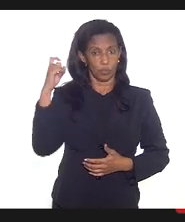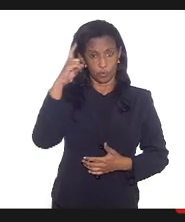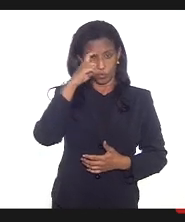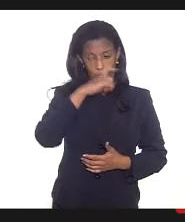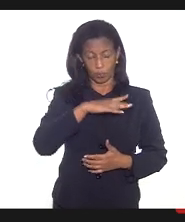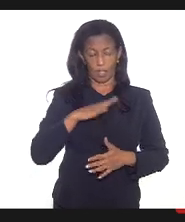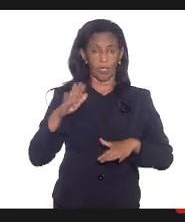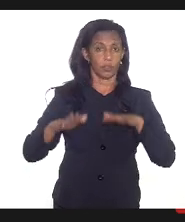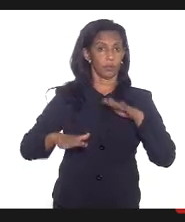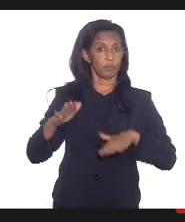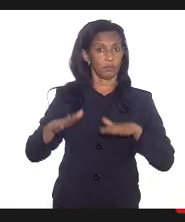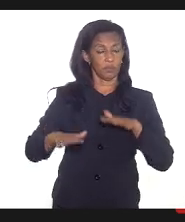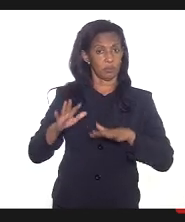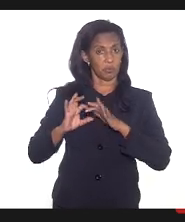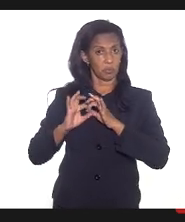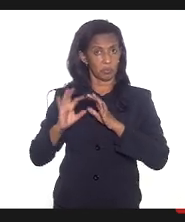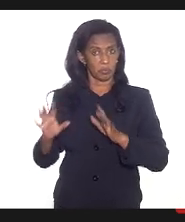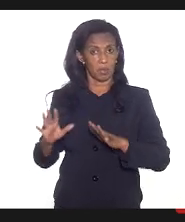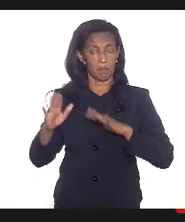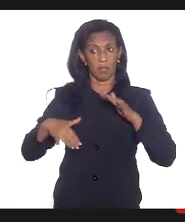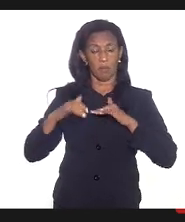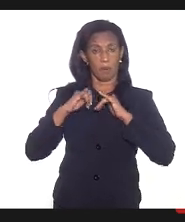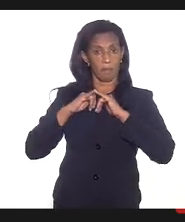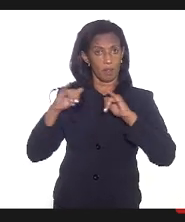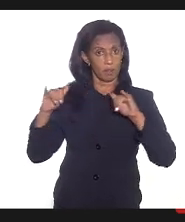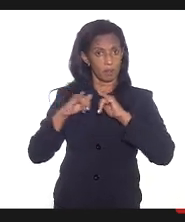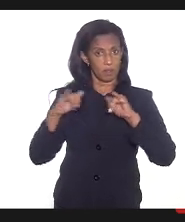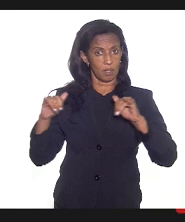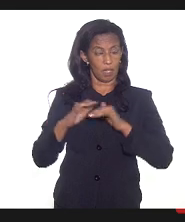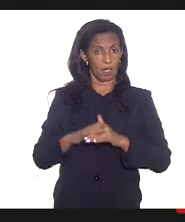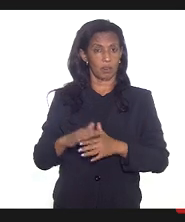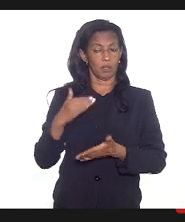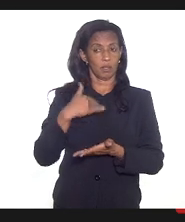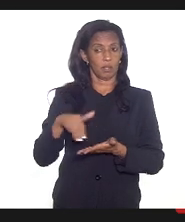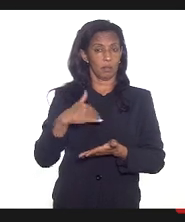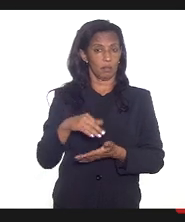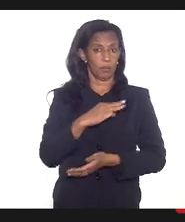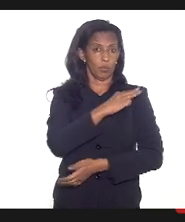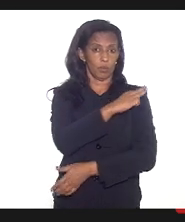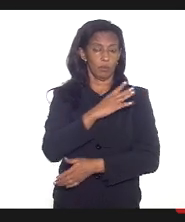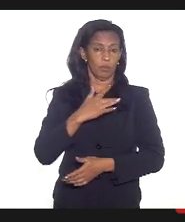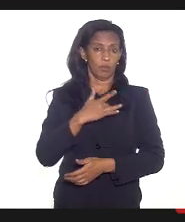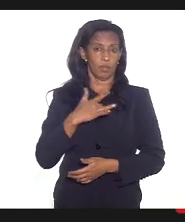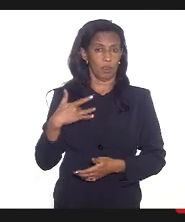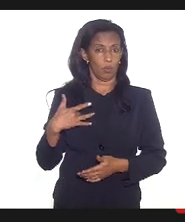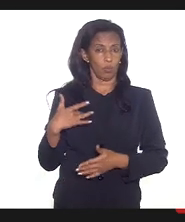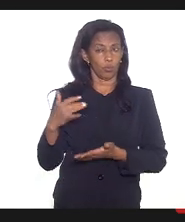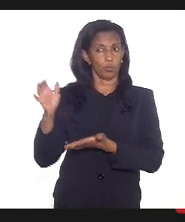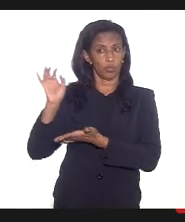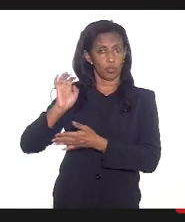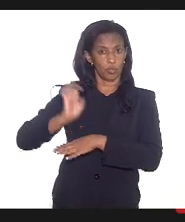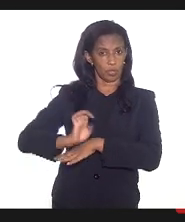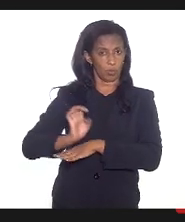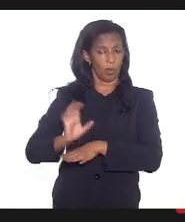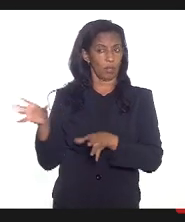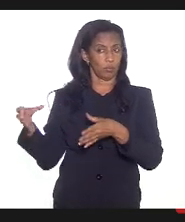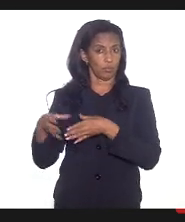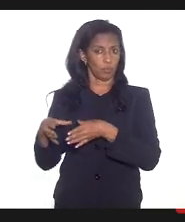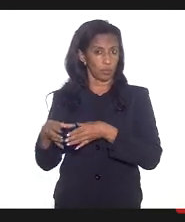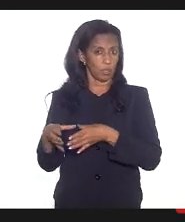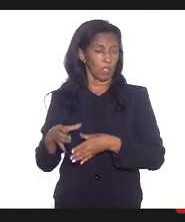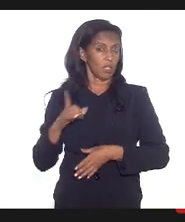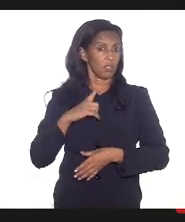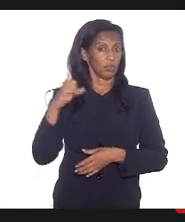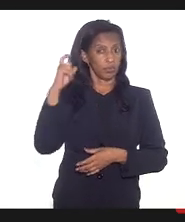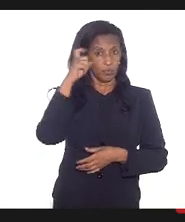apesar da mídia espontânea apesar da mensagem das secretarias municipais de saúde das secretarias estaduais dos conselhos a gente tem